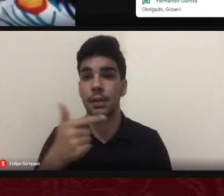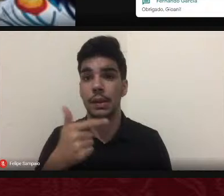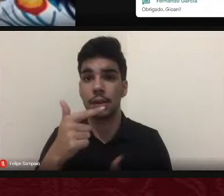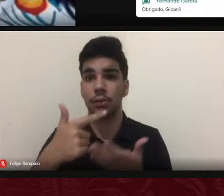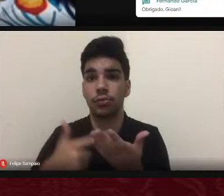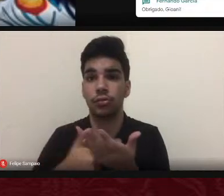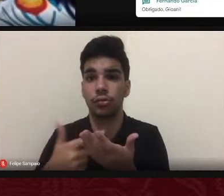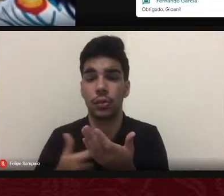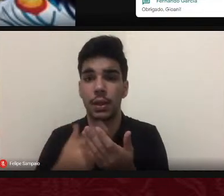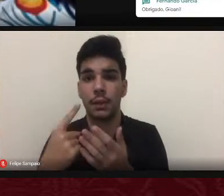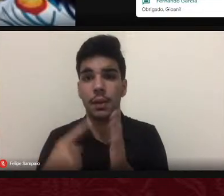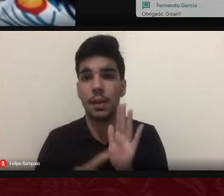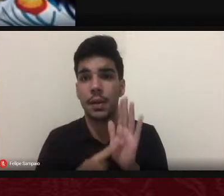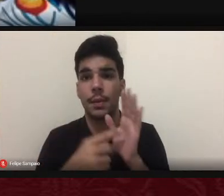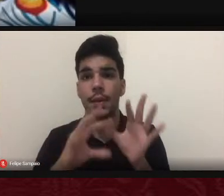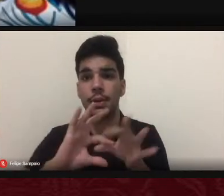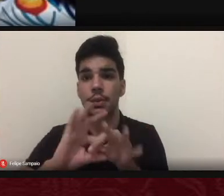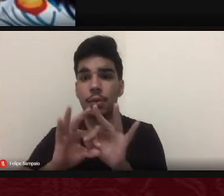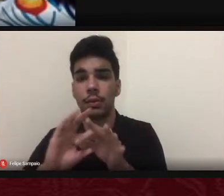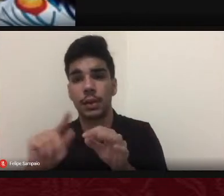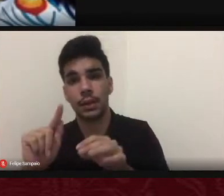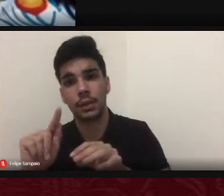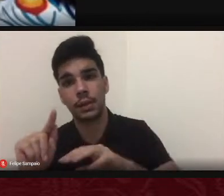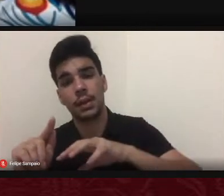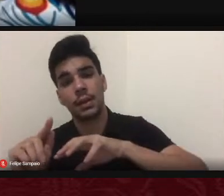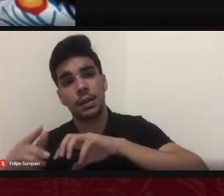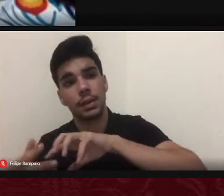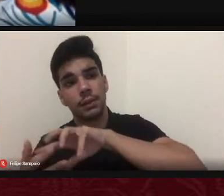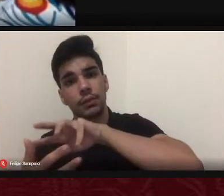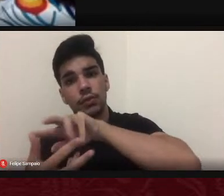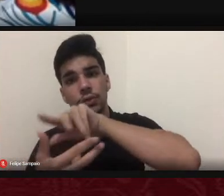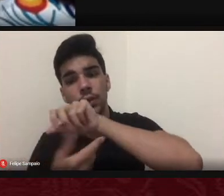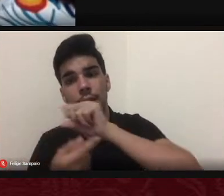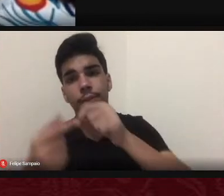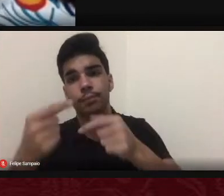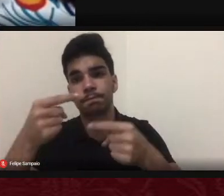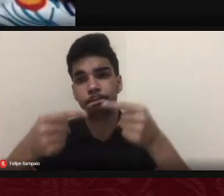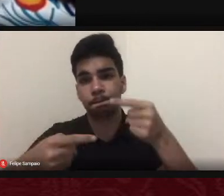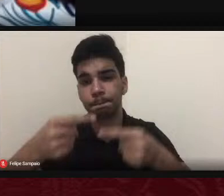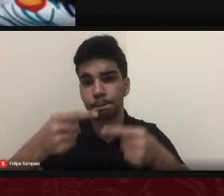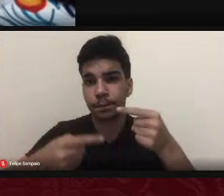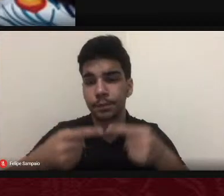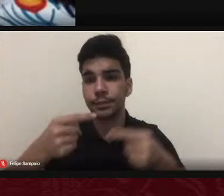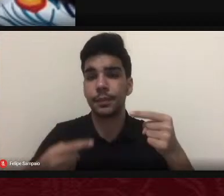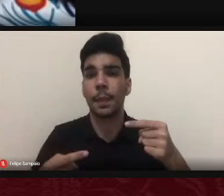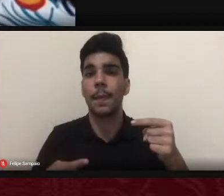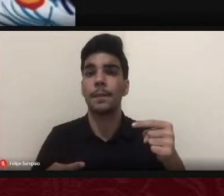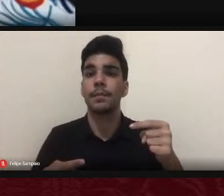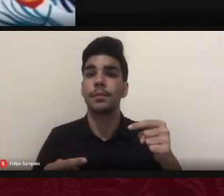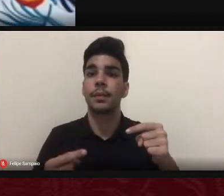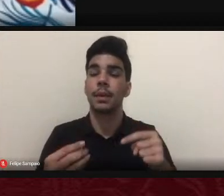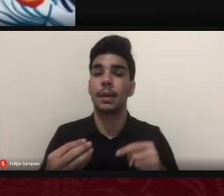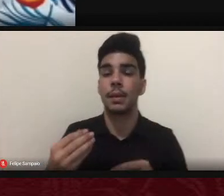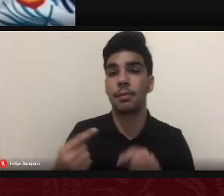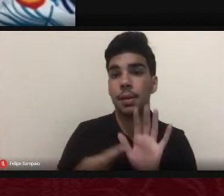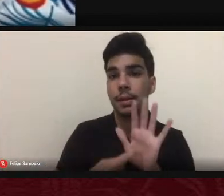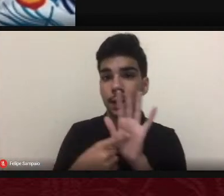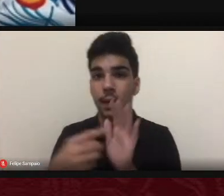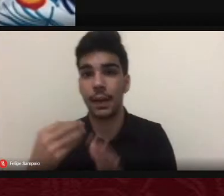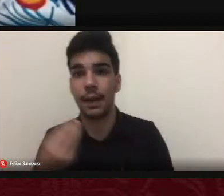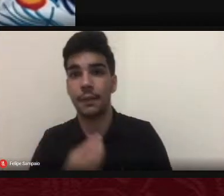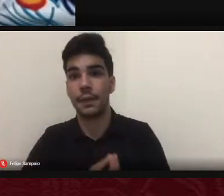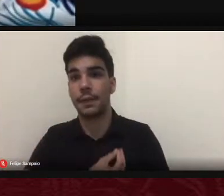contextos geográficos em saúde por meio de debates teóricos vivências e experiências de saúde na